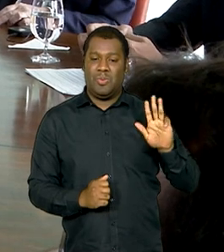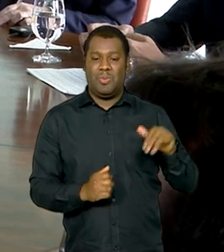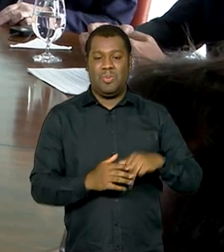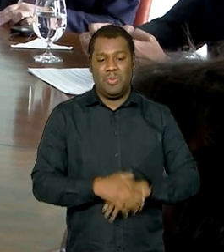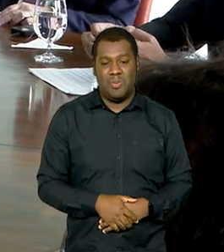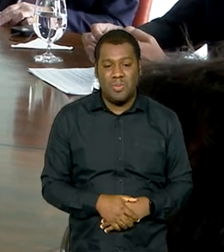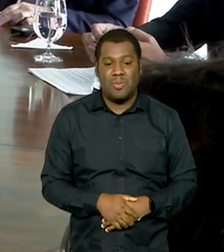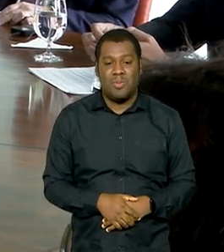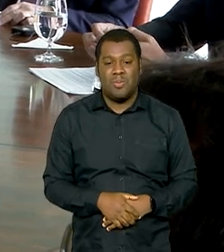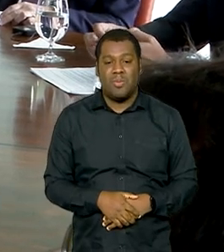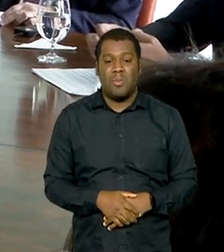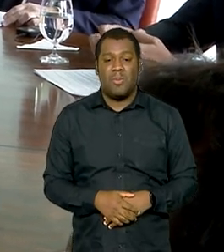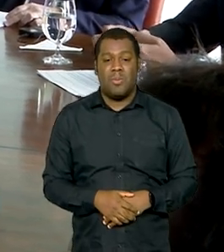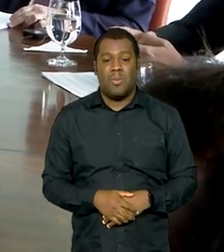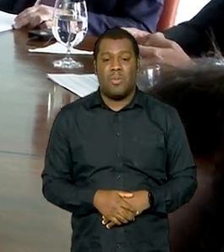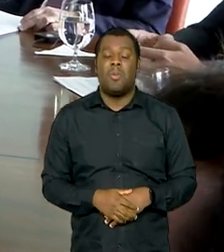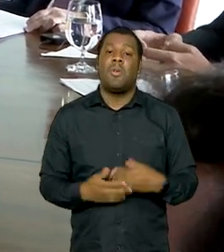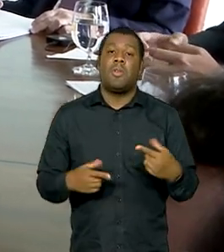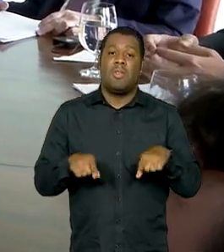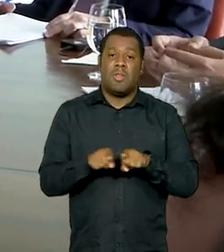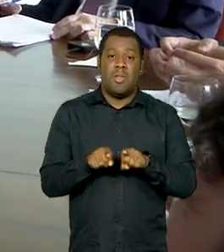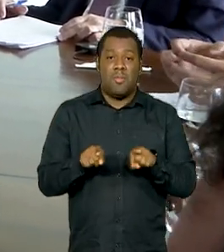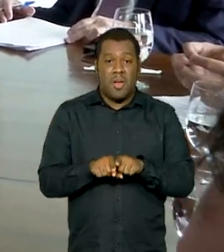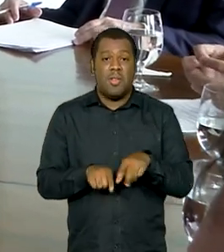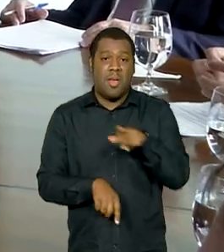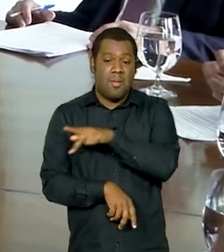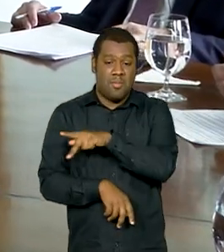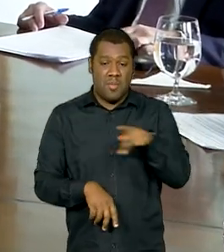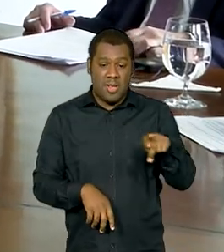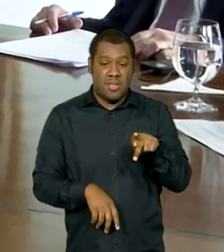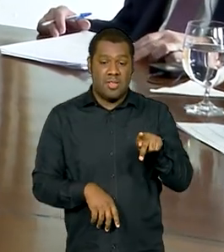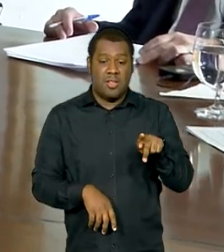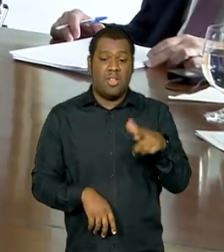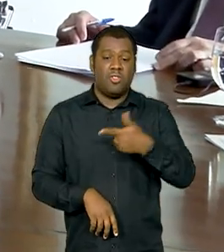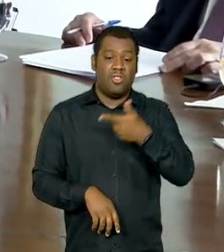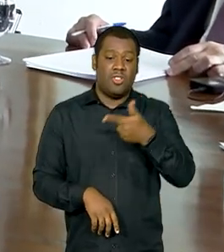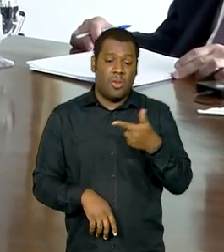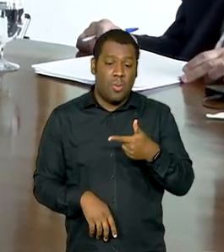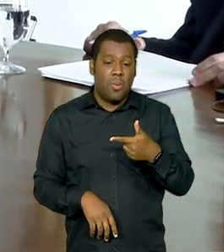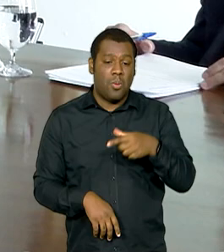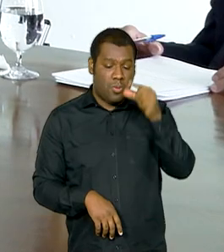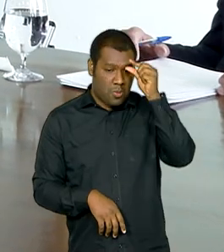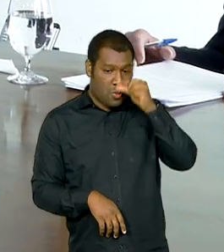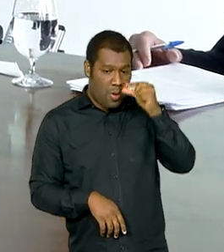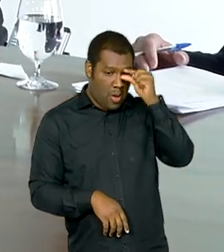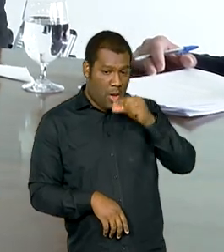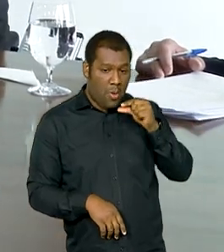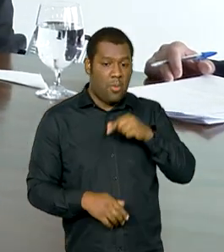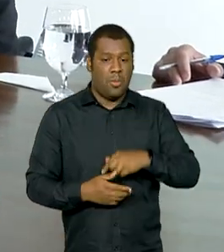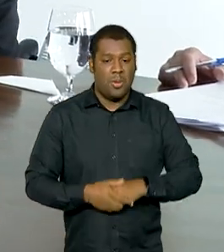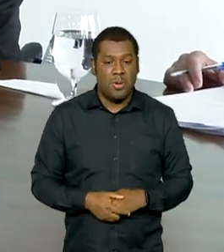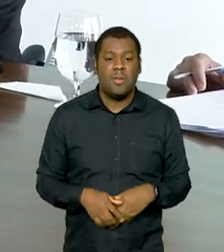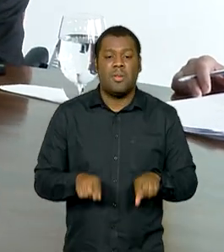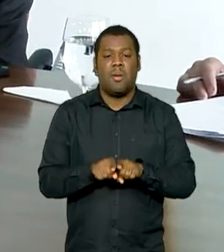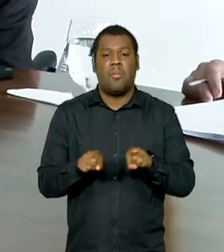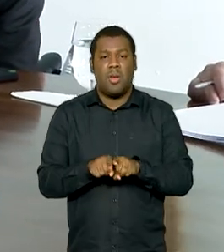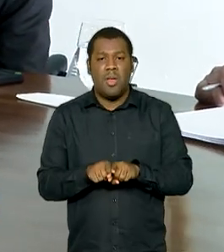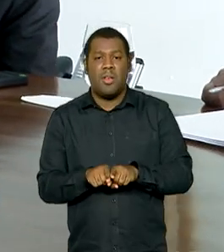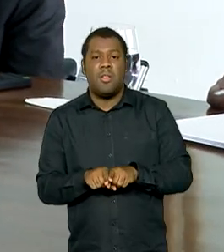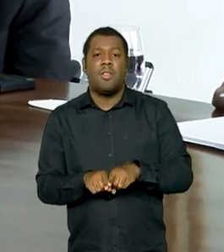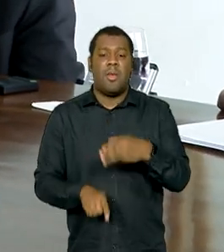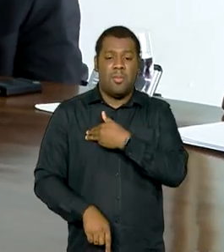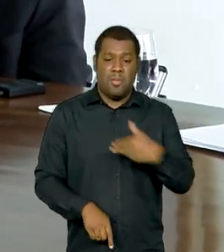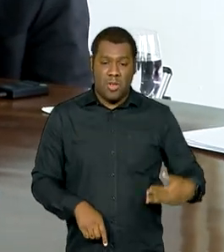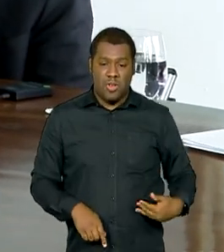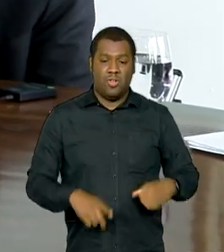a presença do vice-presidente e ministro do Desenvolvimento, Indústria, Comércio e Serviços, Geraldo Alckmin, e do ministro-chefe da